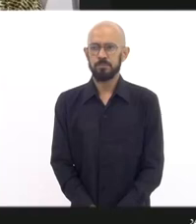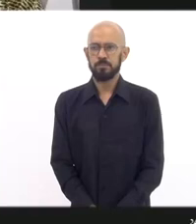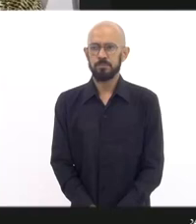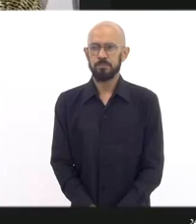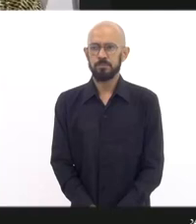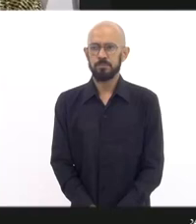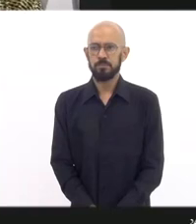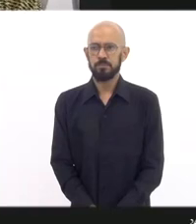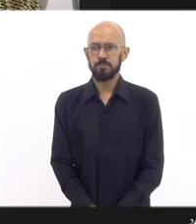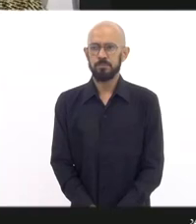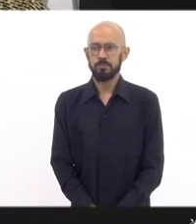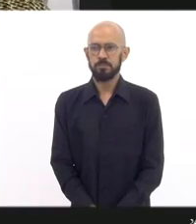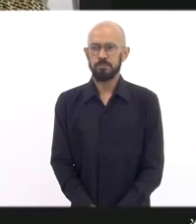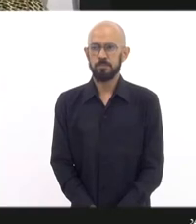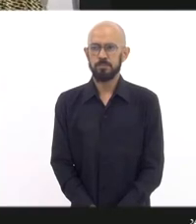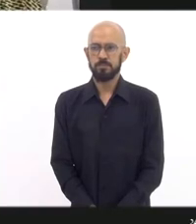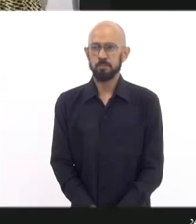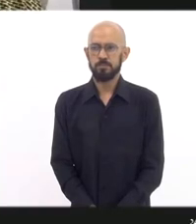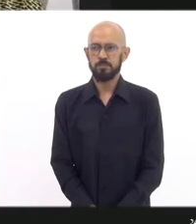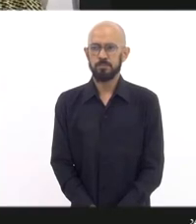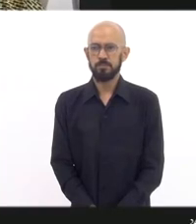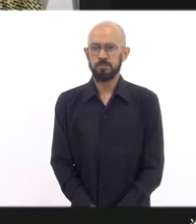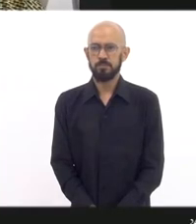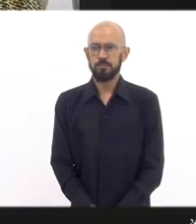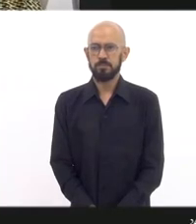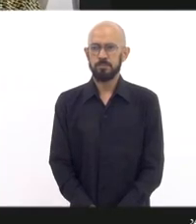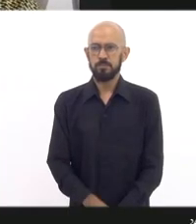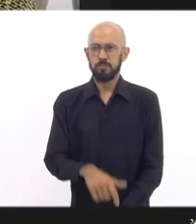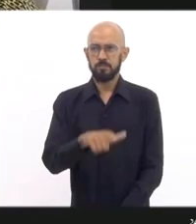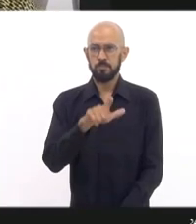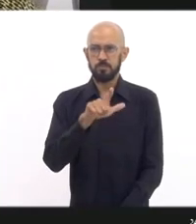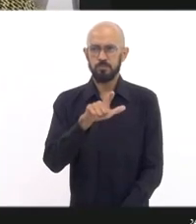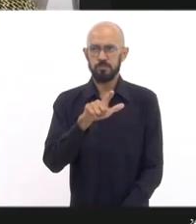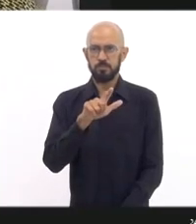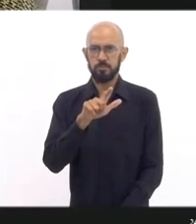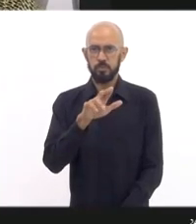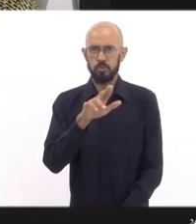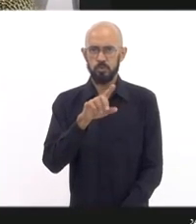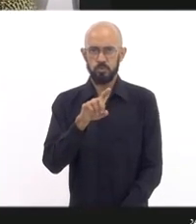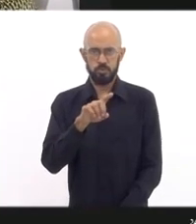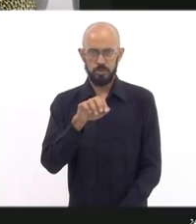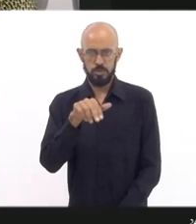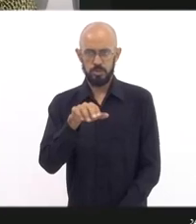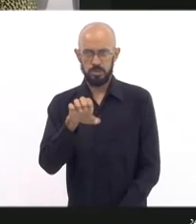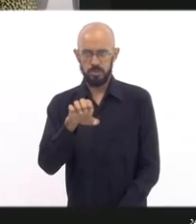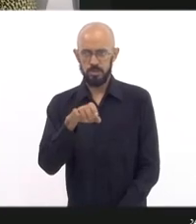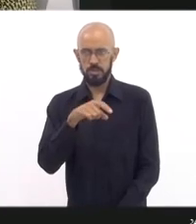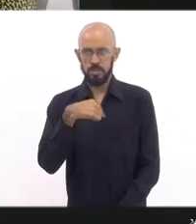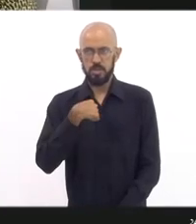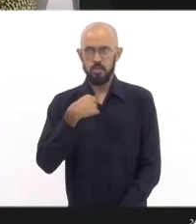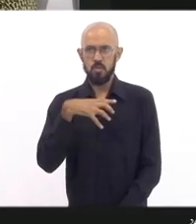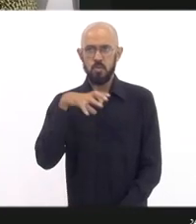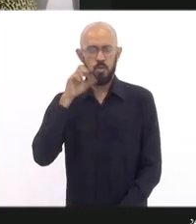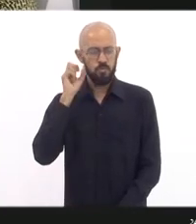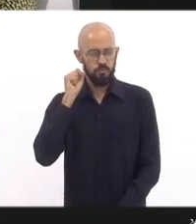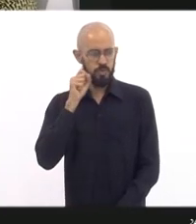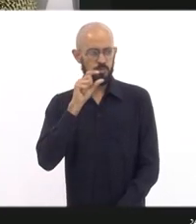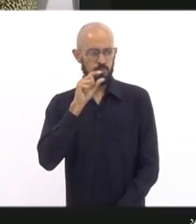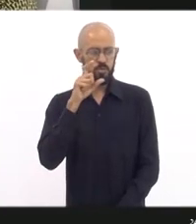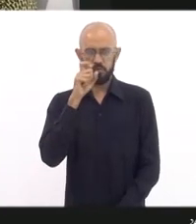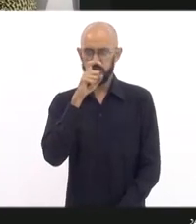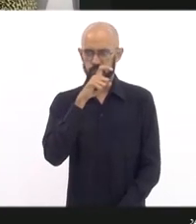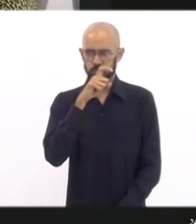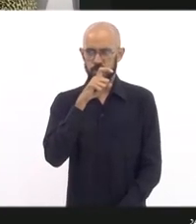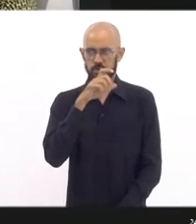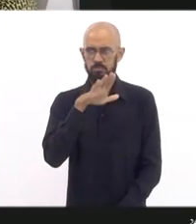Abriu um som aqui, eu estou fechando. Luciane, nós, eu ouvi com um pouco de dificuldade, mas claro, entendi o conjunto dessa